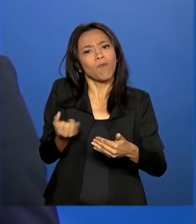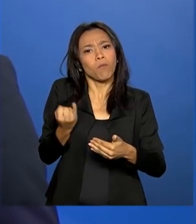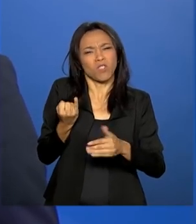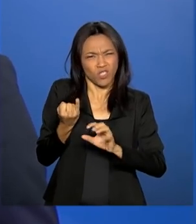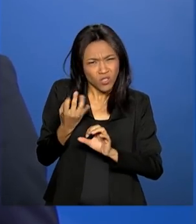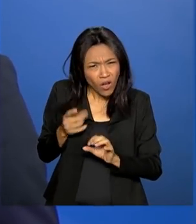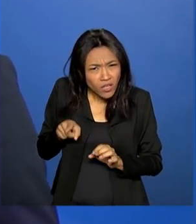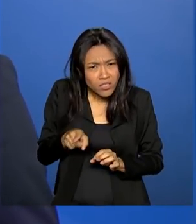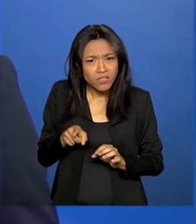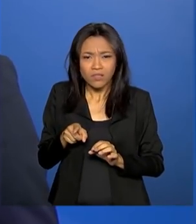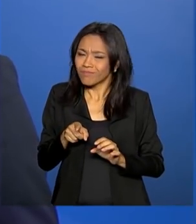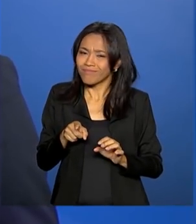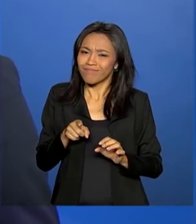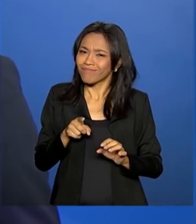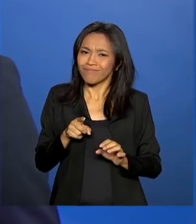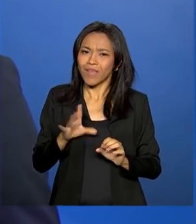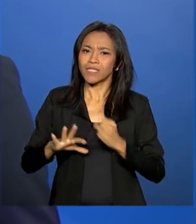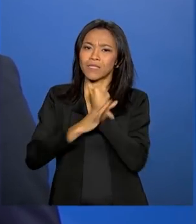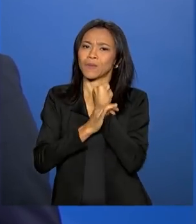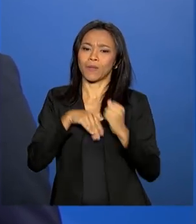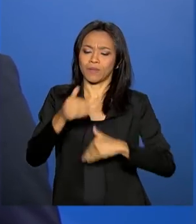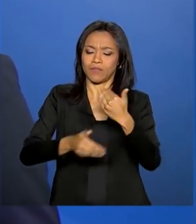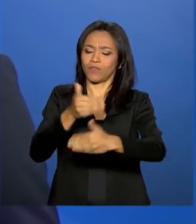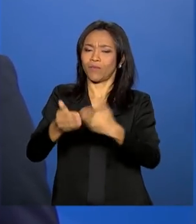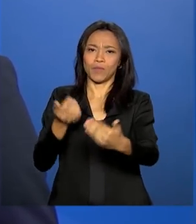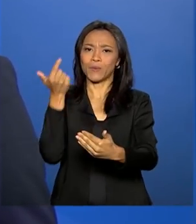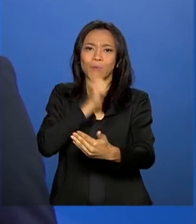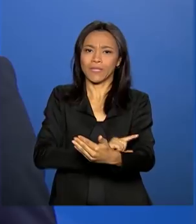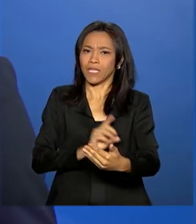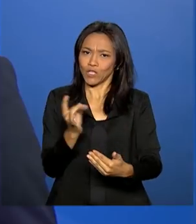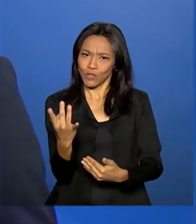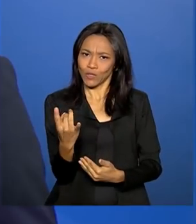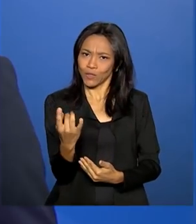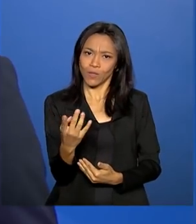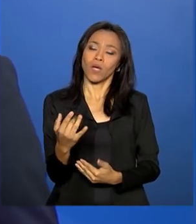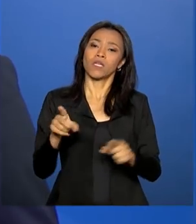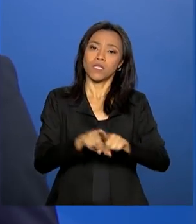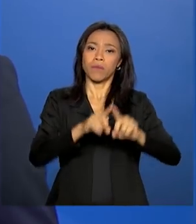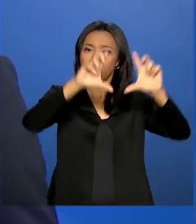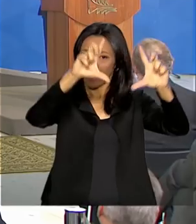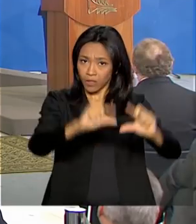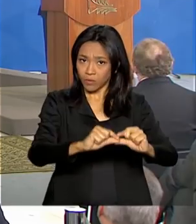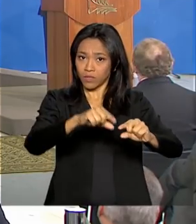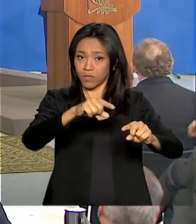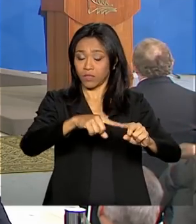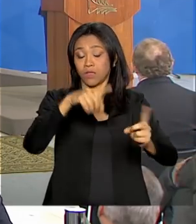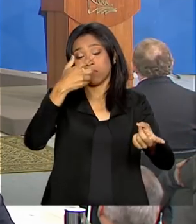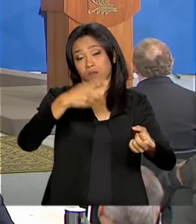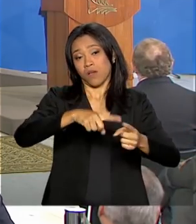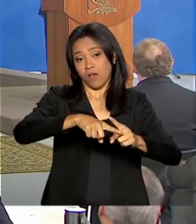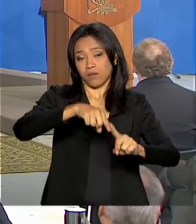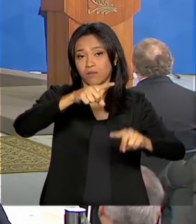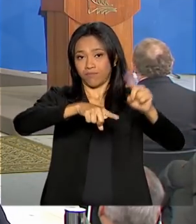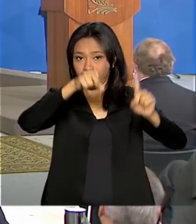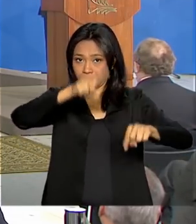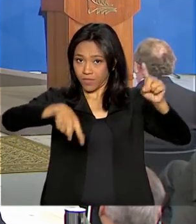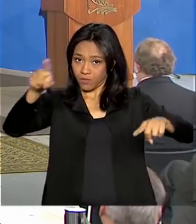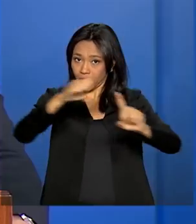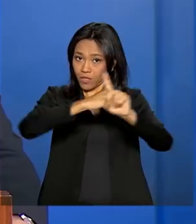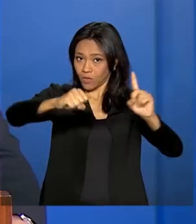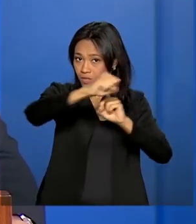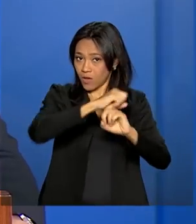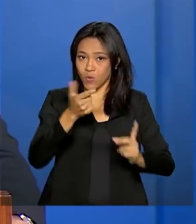não é suficiente para garantir o desenvolvimento, nem tão pouco a redução das desigualdades. Pela primeira vez em 30